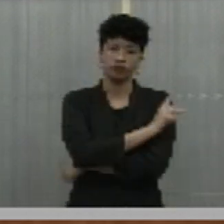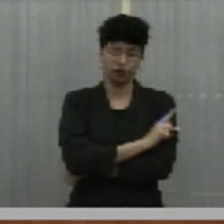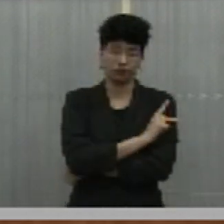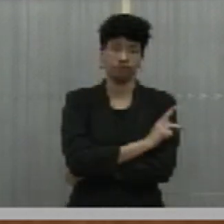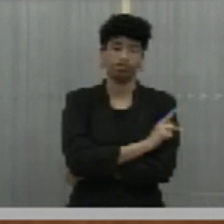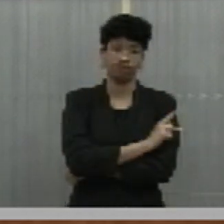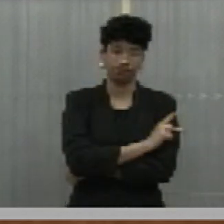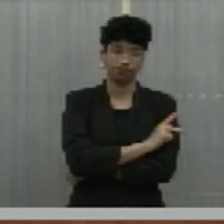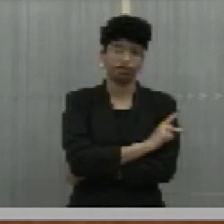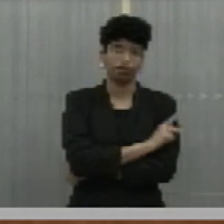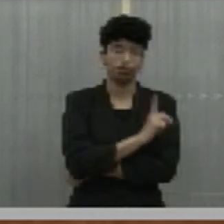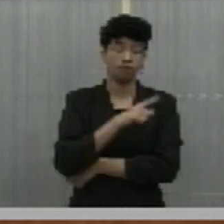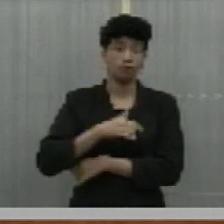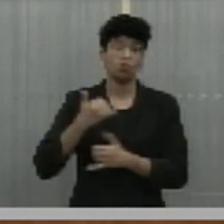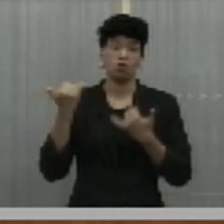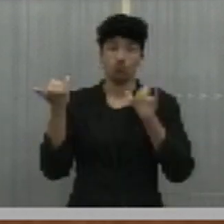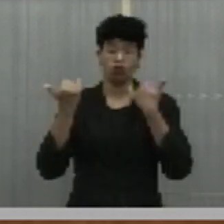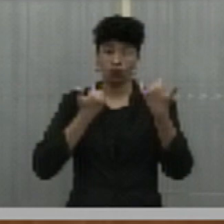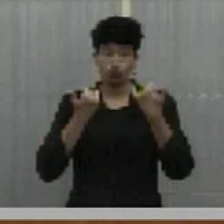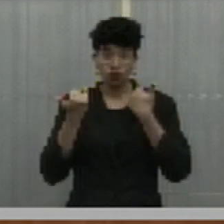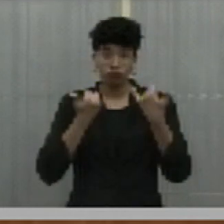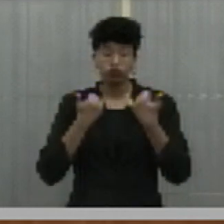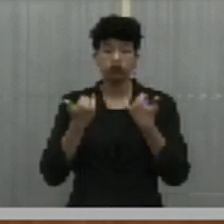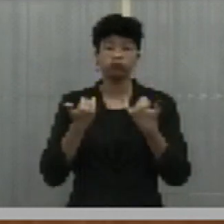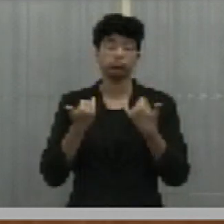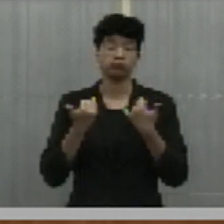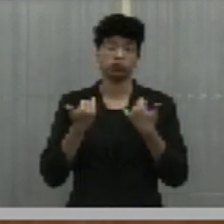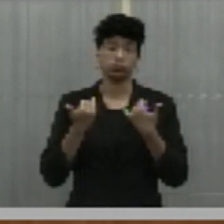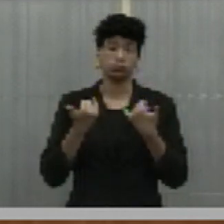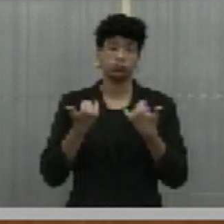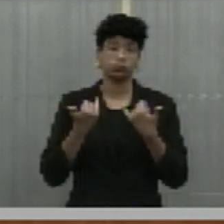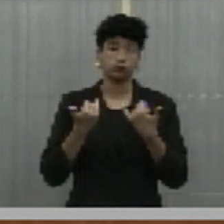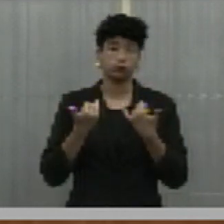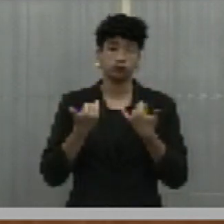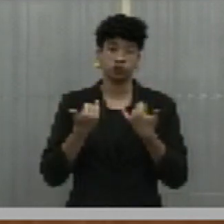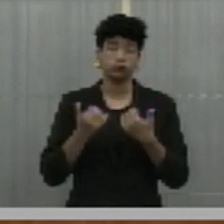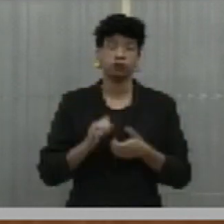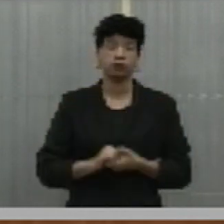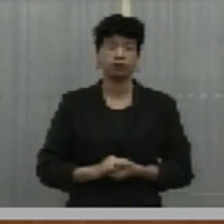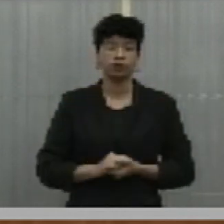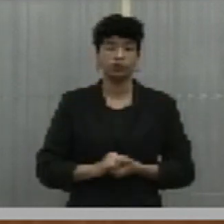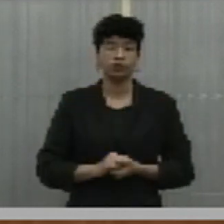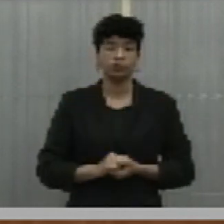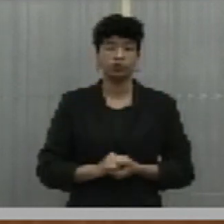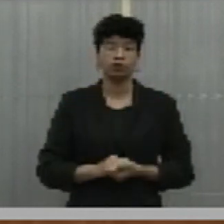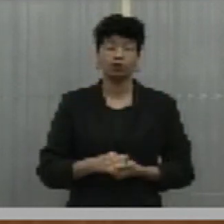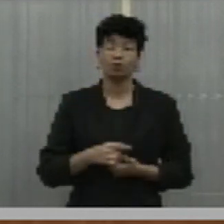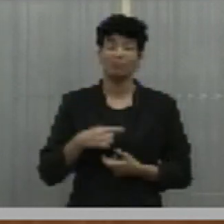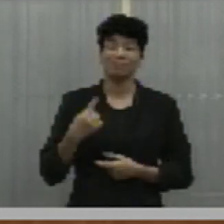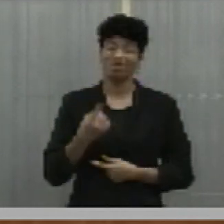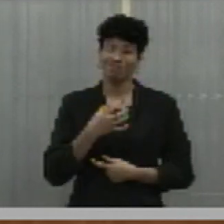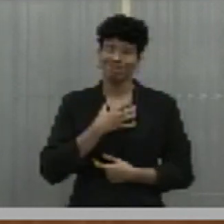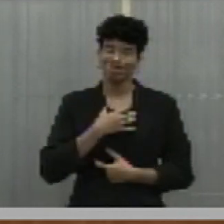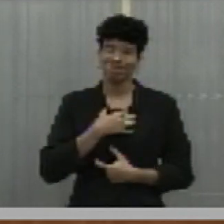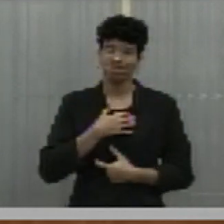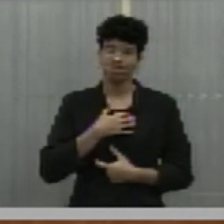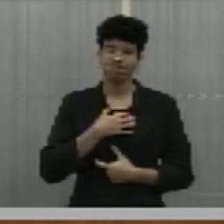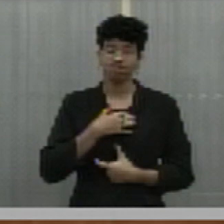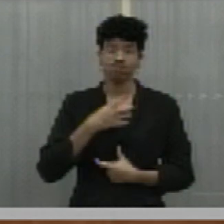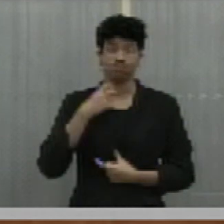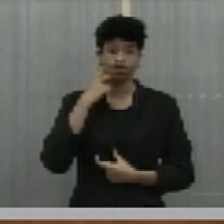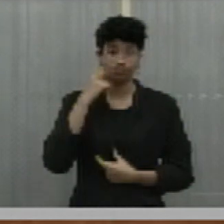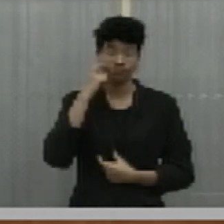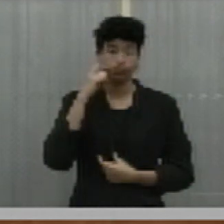no mínimo, é uma informação, é uma declaração, é uma justificativa vergonhosa. Está